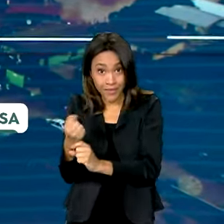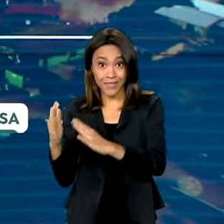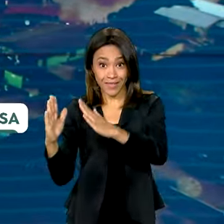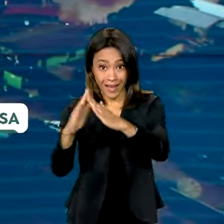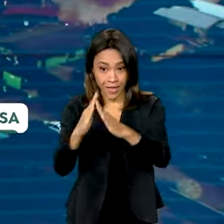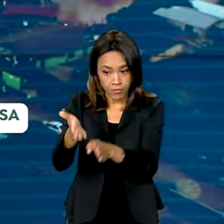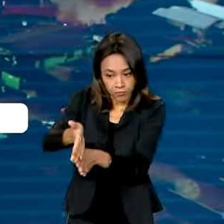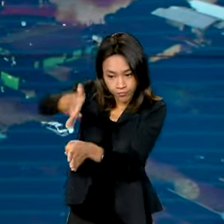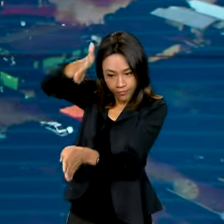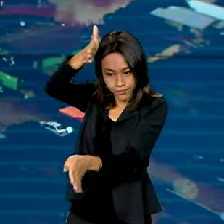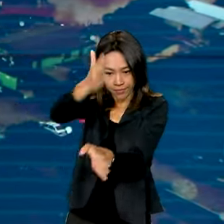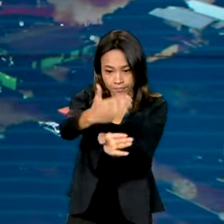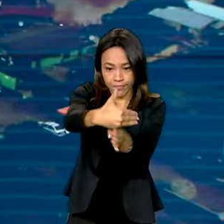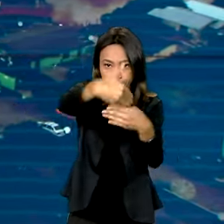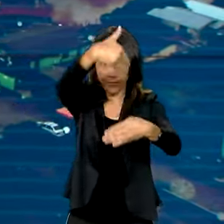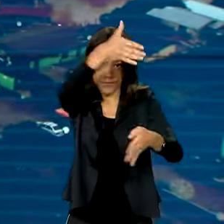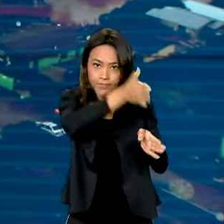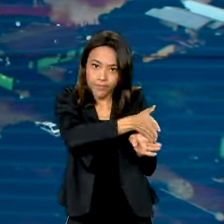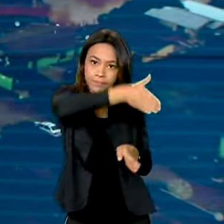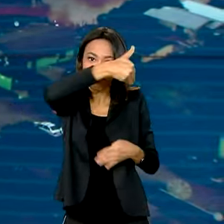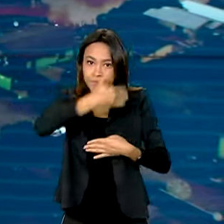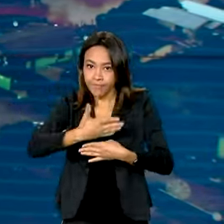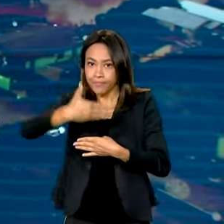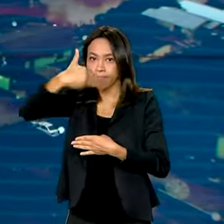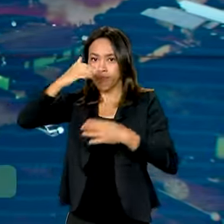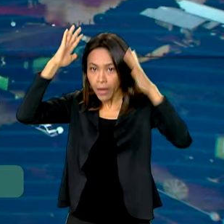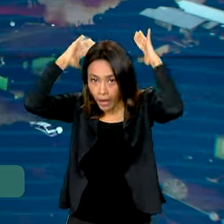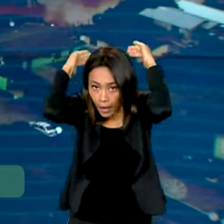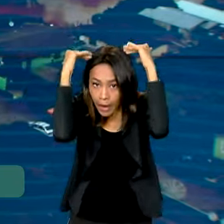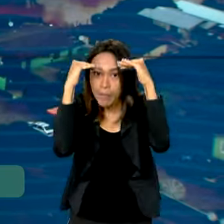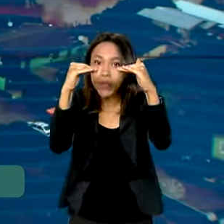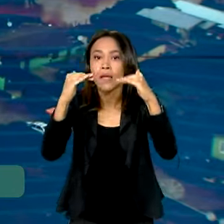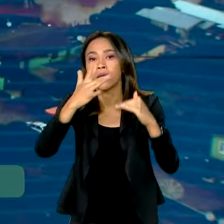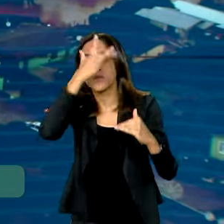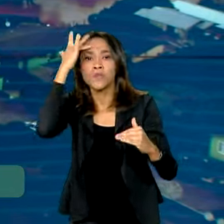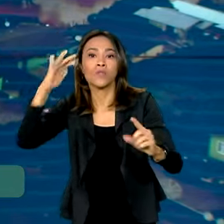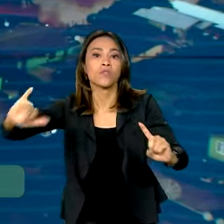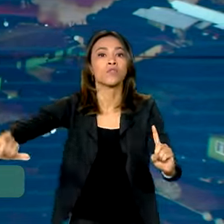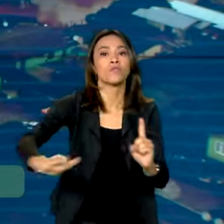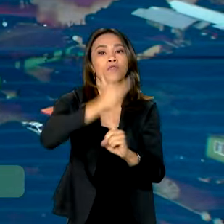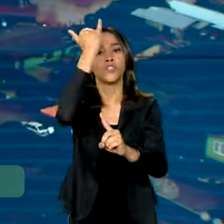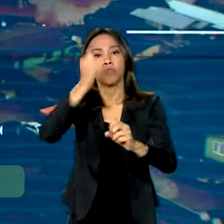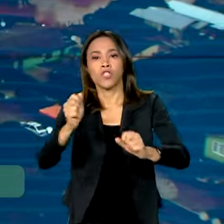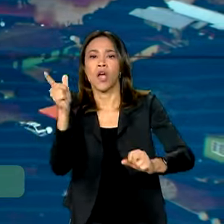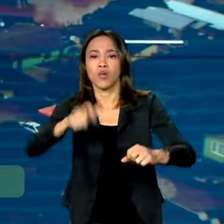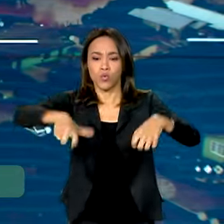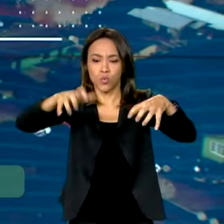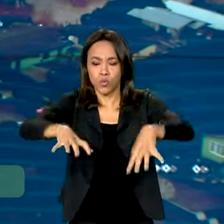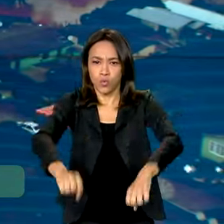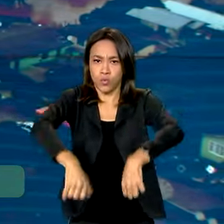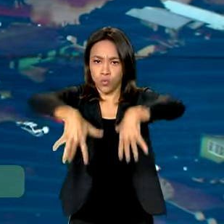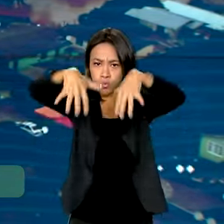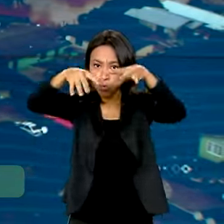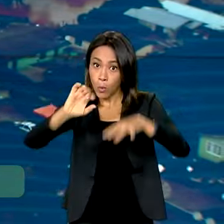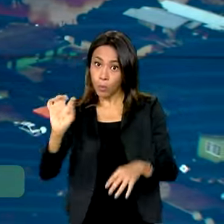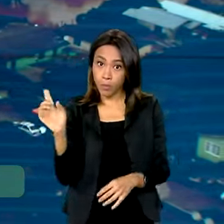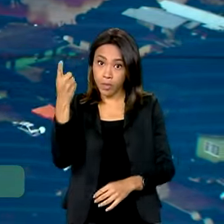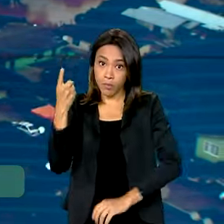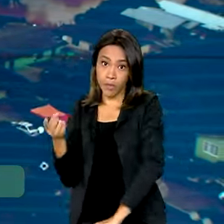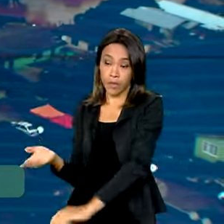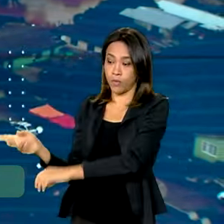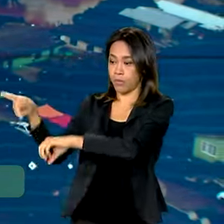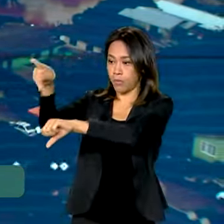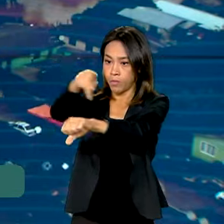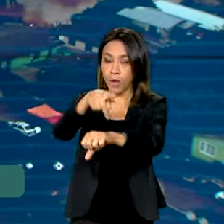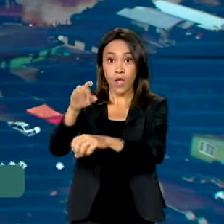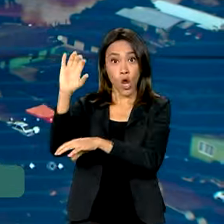construídas para abrigar as vítimas das enchentes no Estado. O primeiro carregamento, vindo da Colômbia, chegou ao